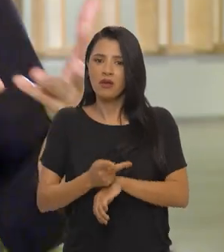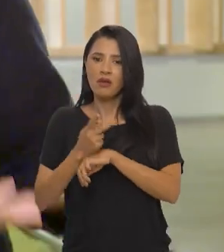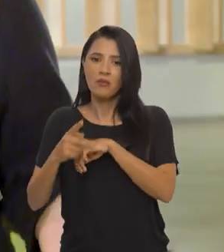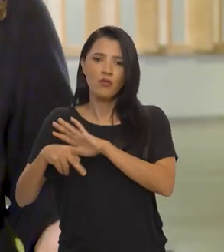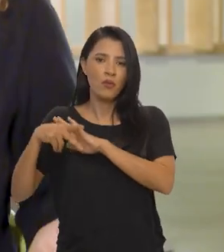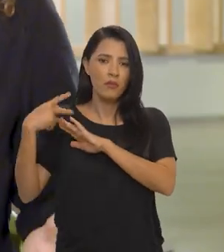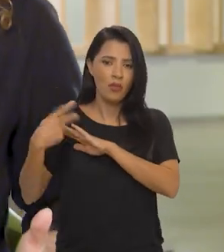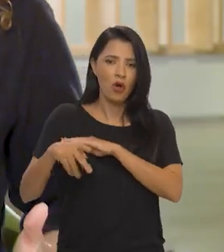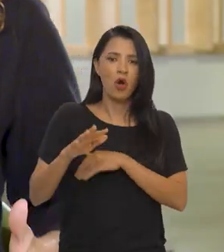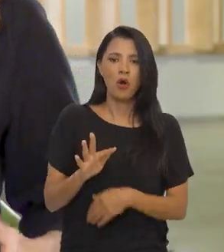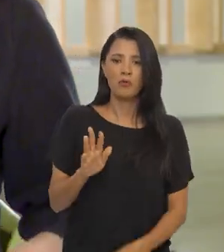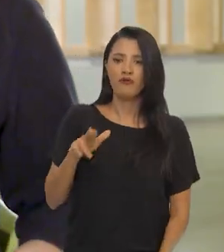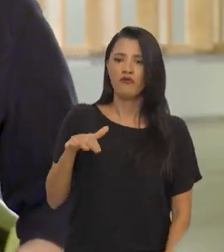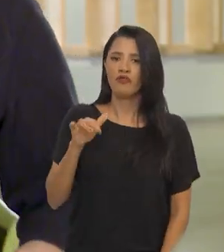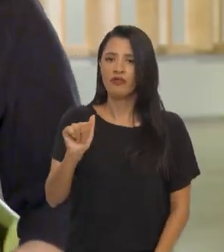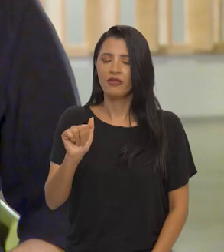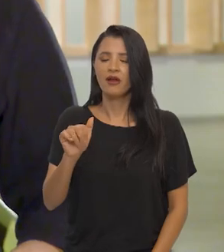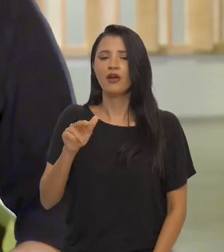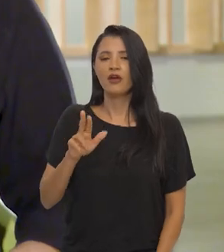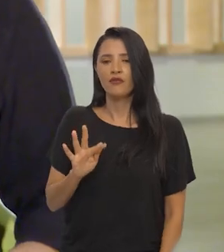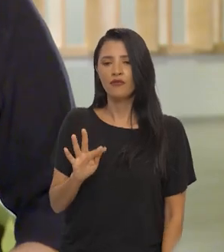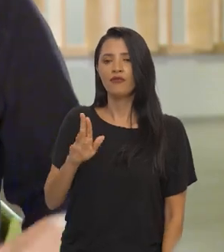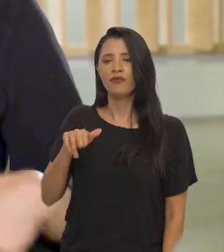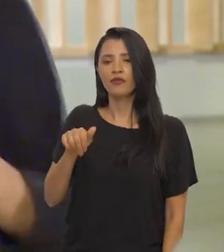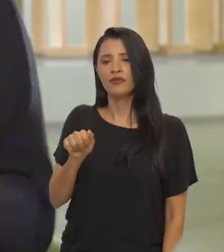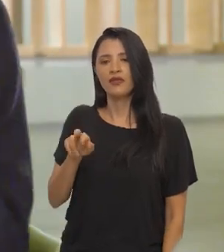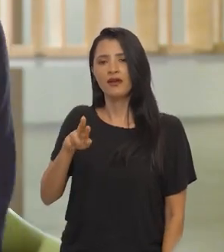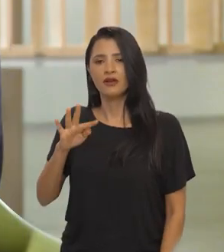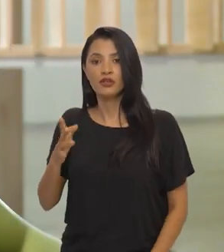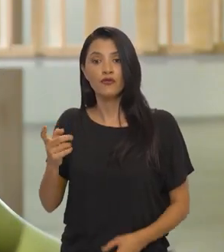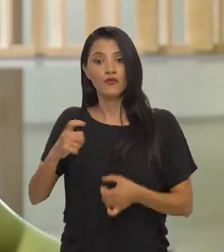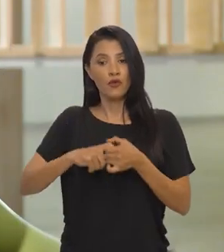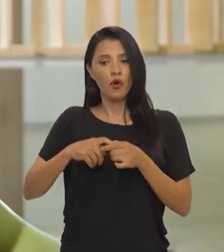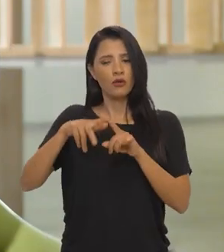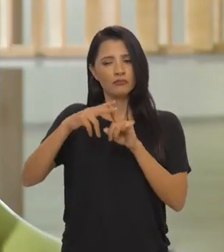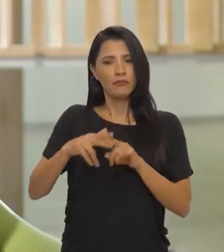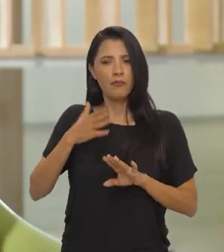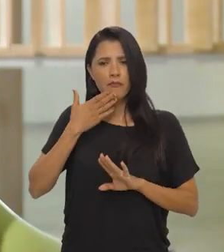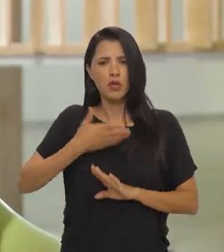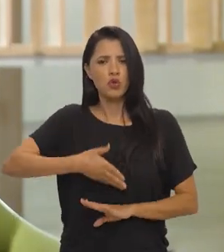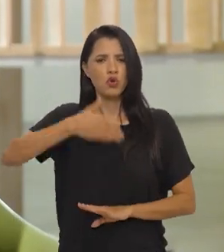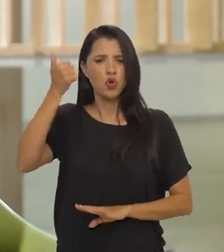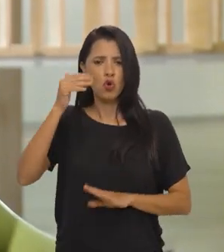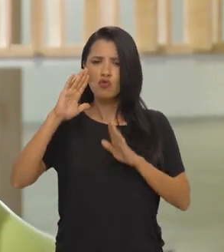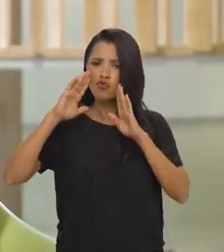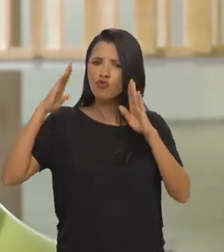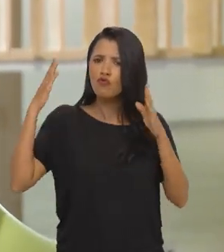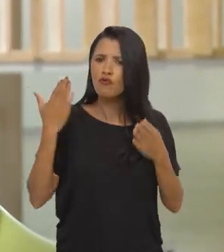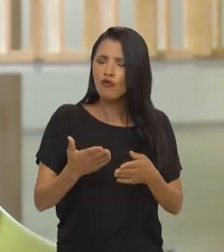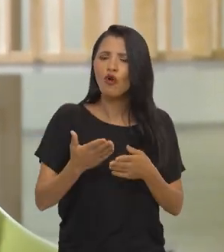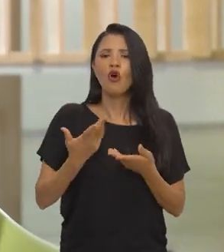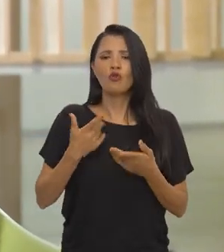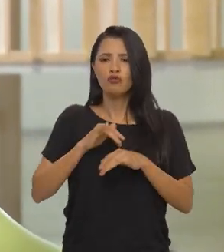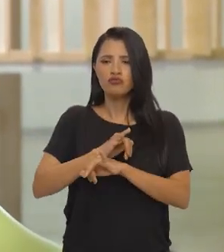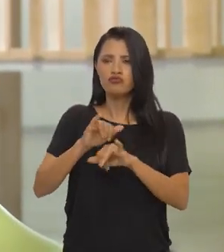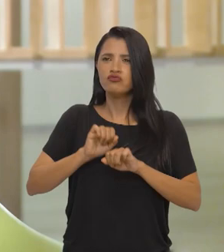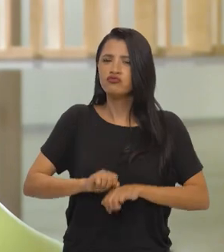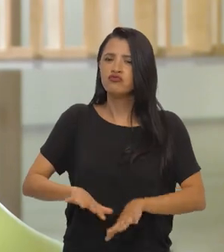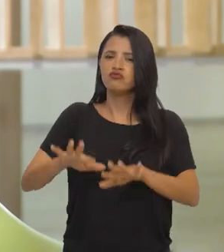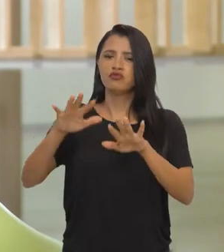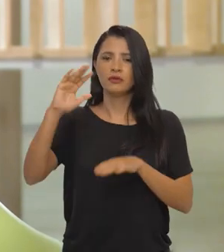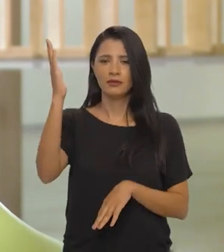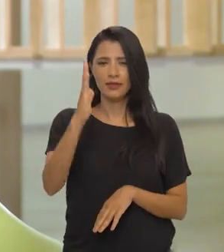tradicionais prêmios da Funarte, agora, revisitados, retomados e com muito foco na